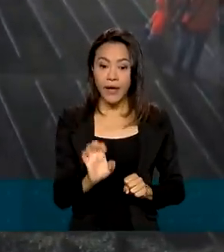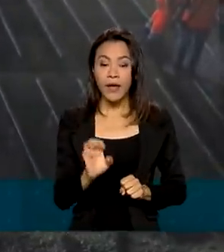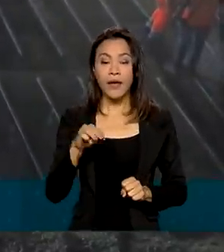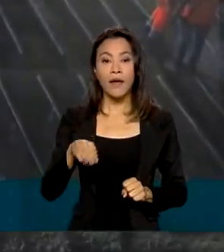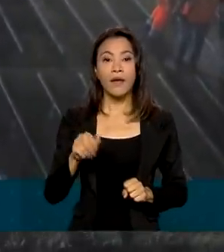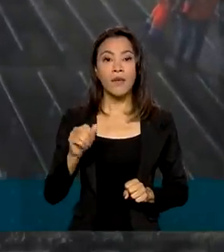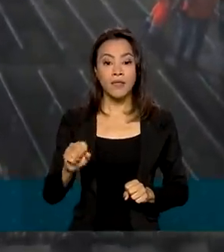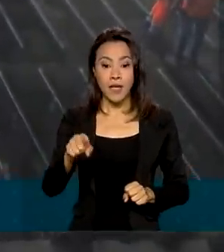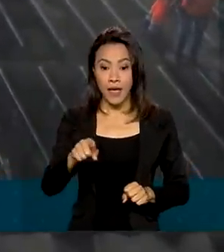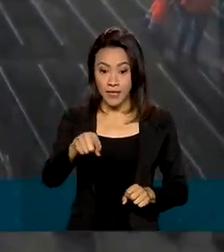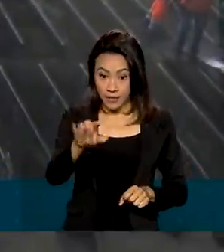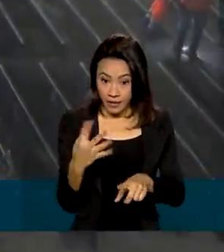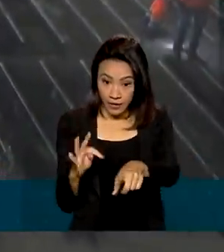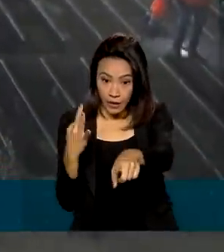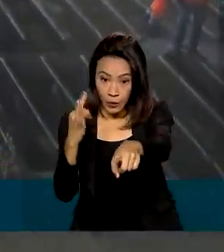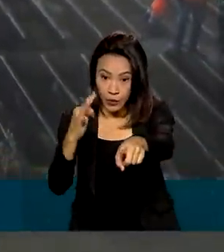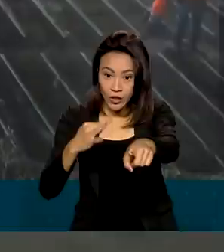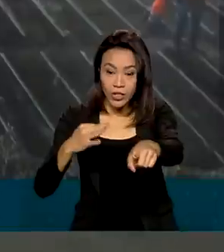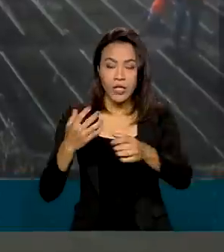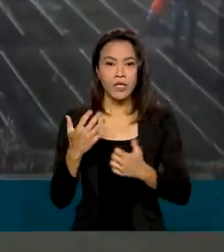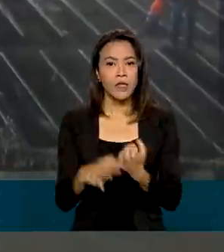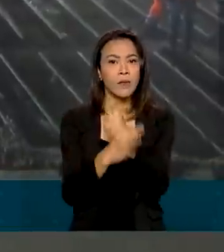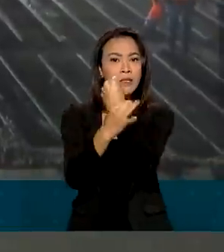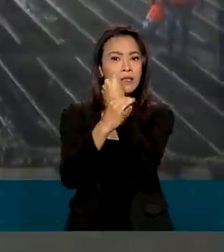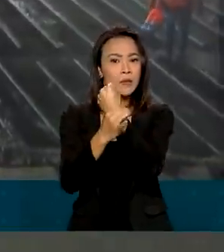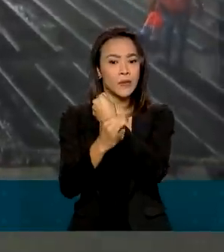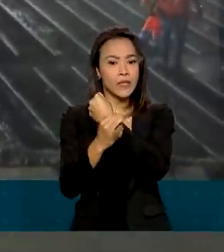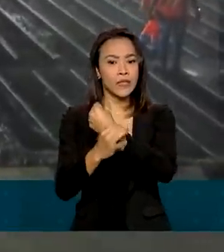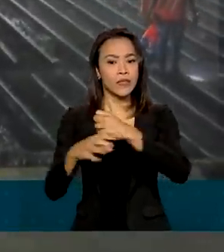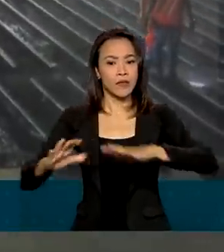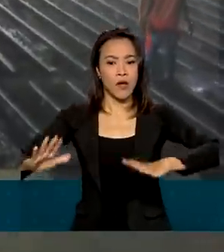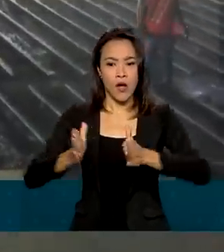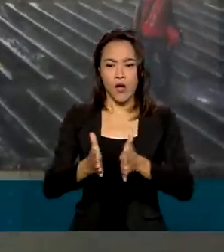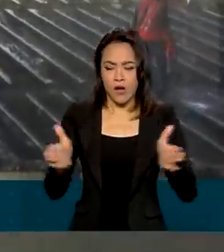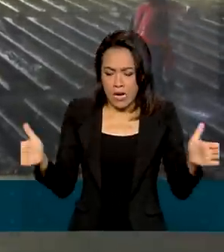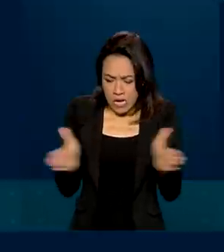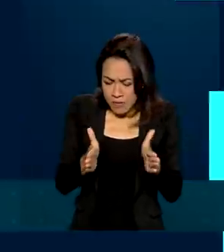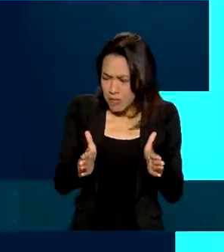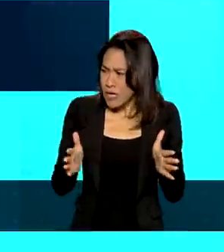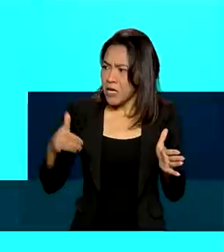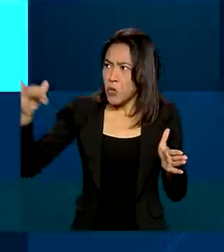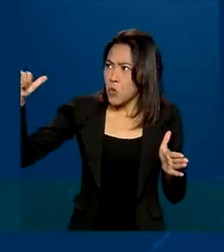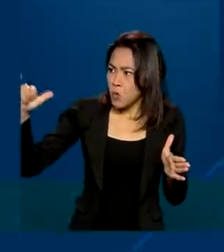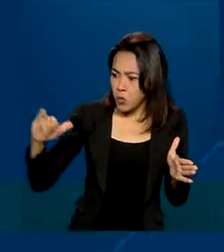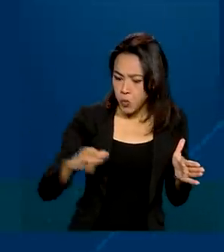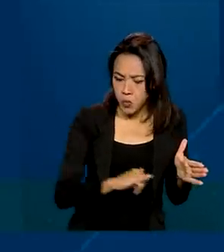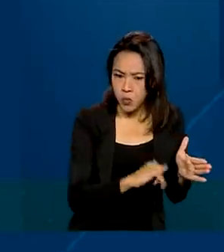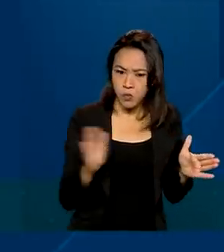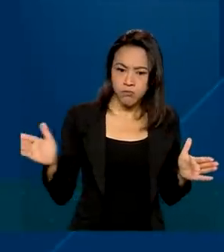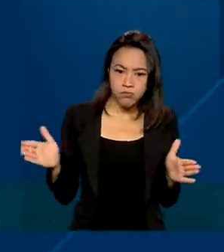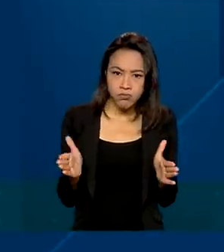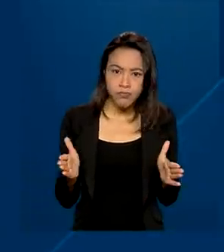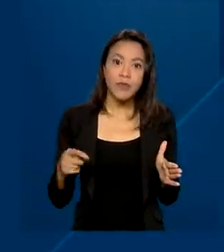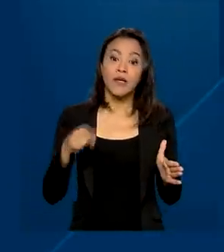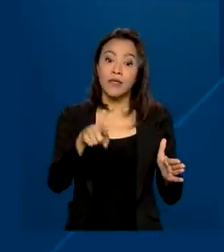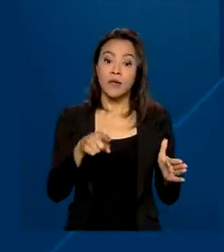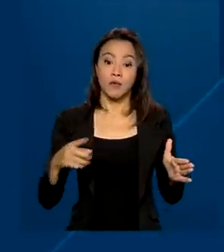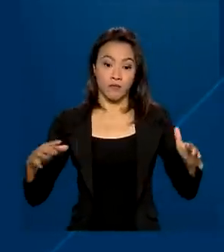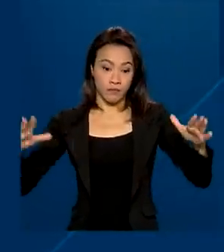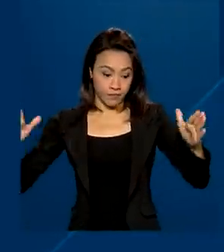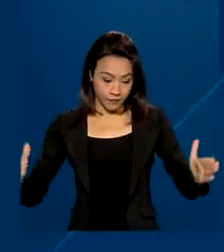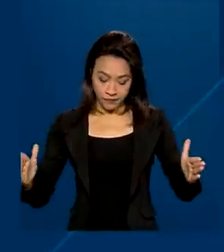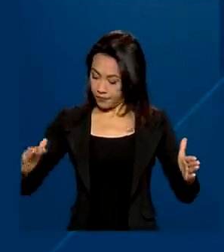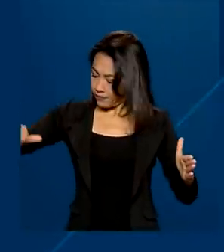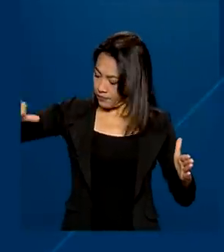A tecnologia amplia a segurança operacional em aeroportos com espaços limitados. O sistema instalado nas duas cabeceiras